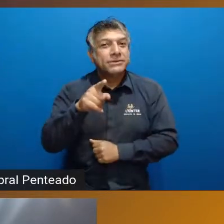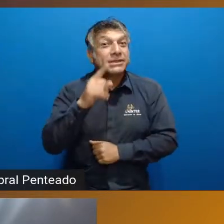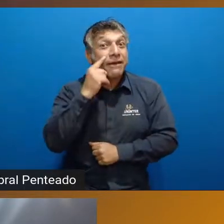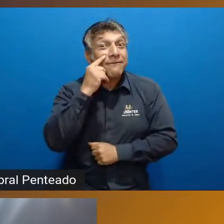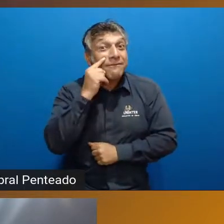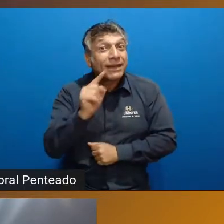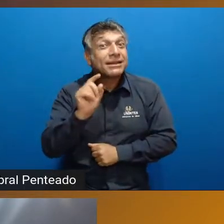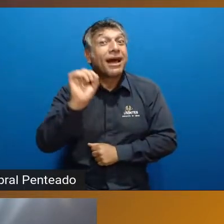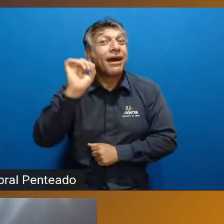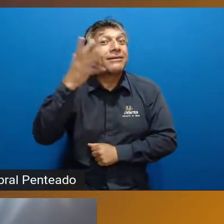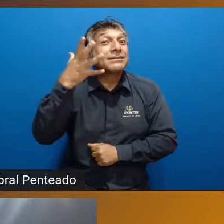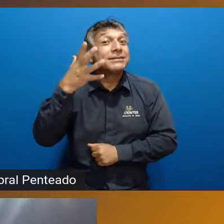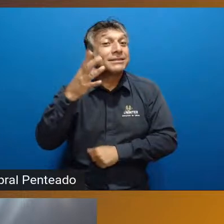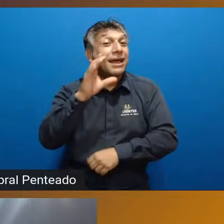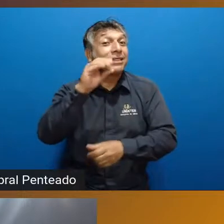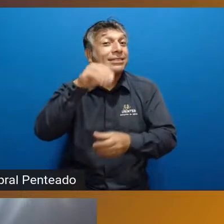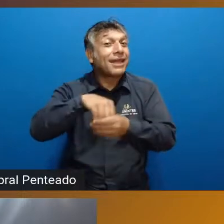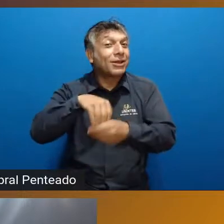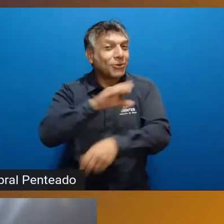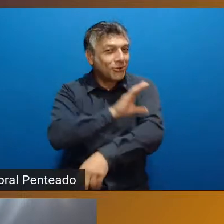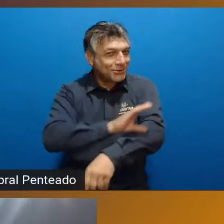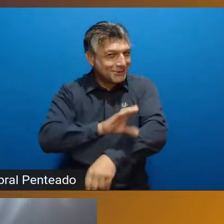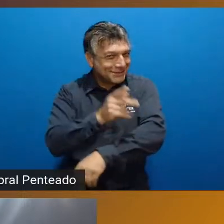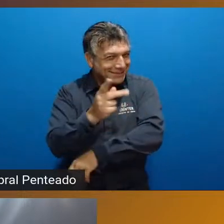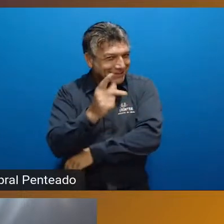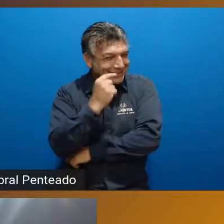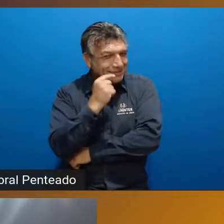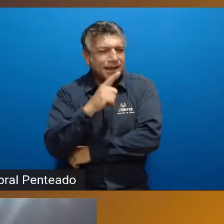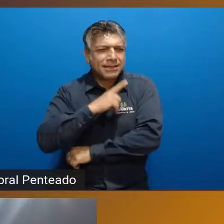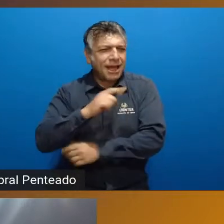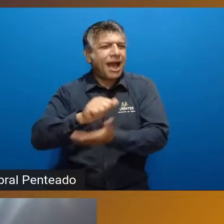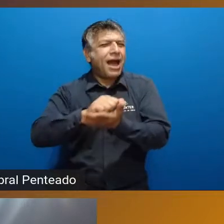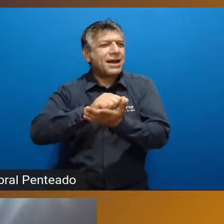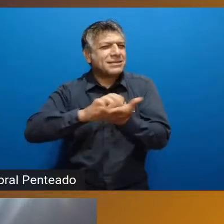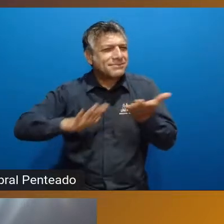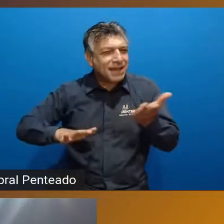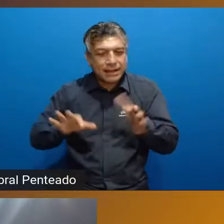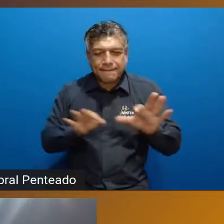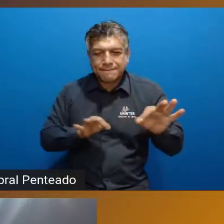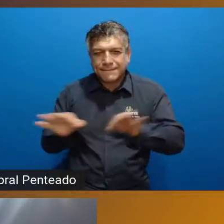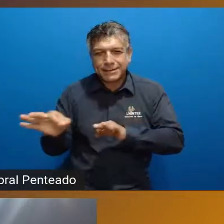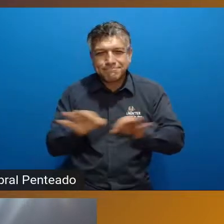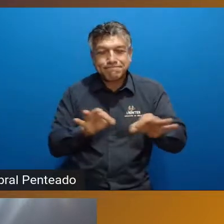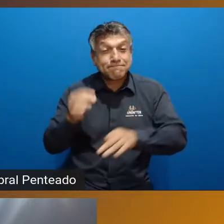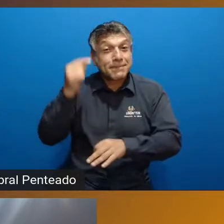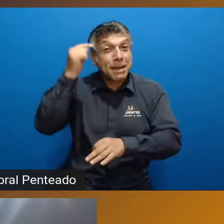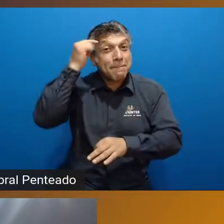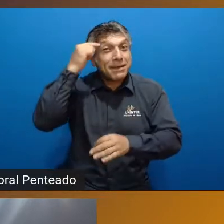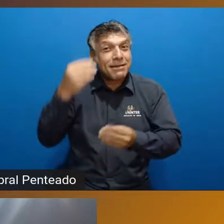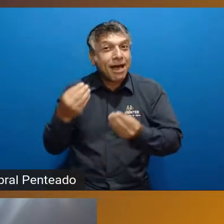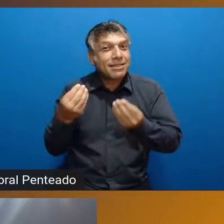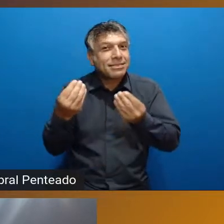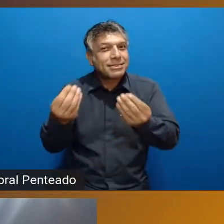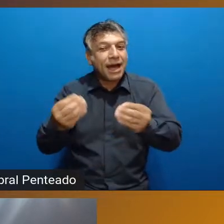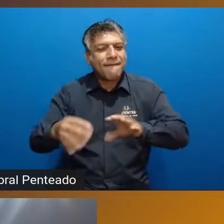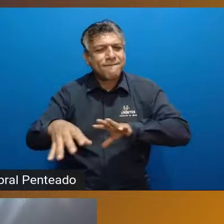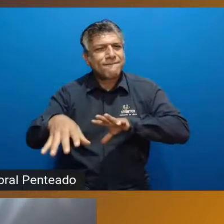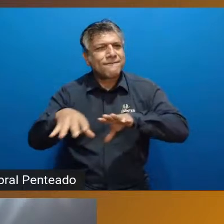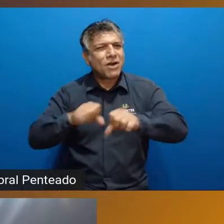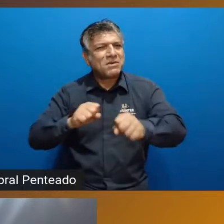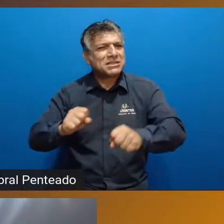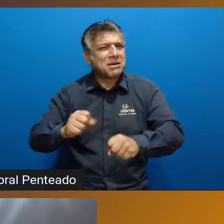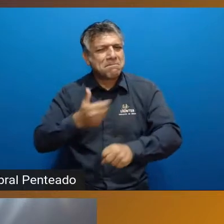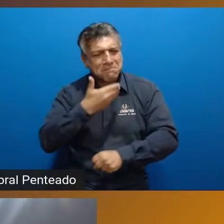que acontecem no seu curso. Todas as atividades são preparadas, pensando em lhe dar uma formação ainda